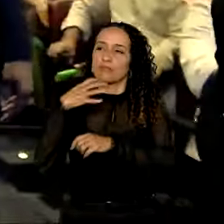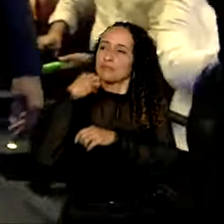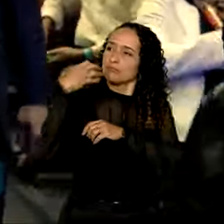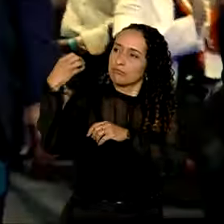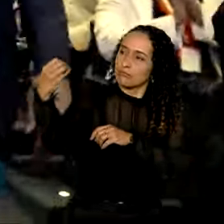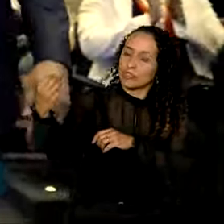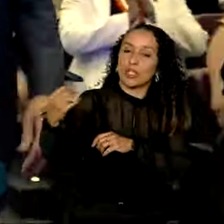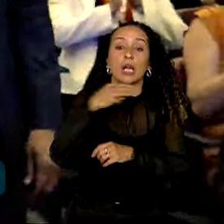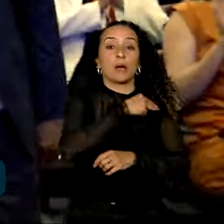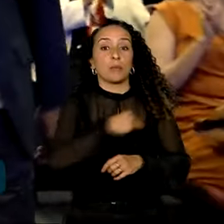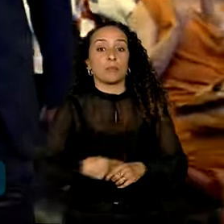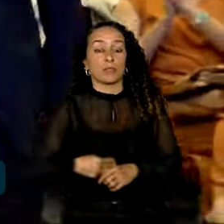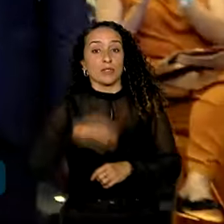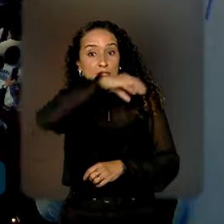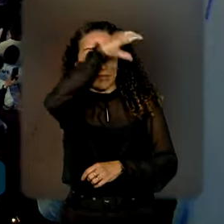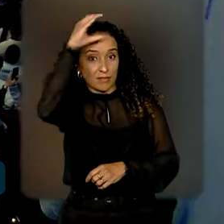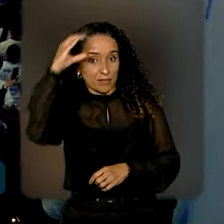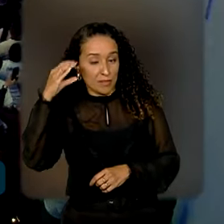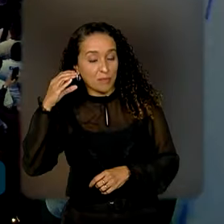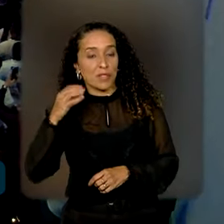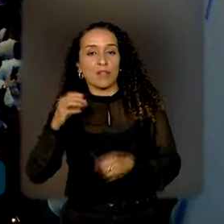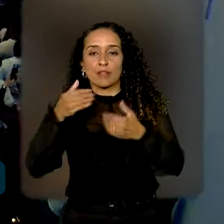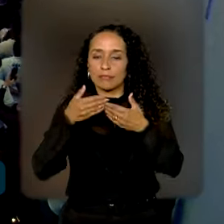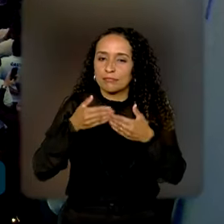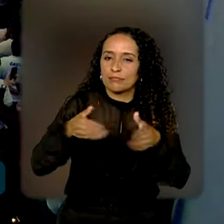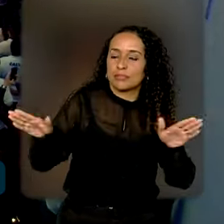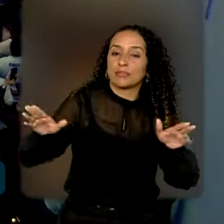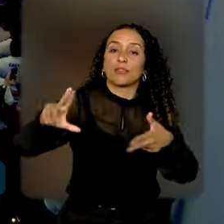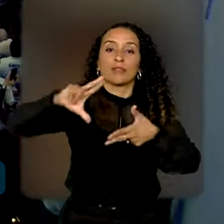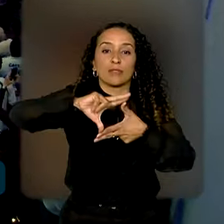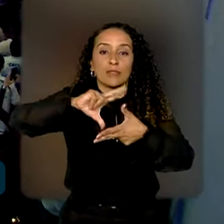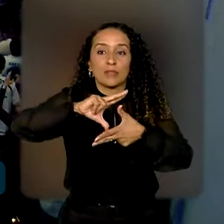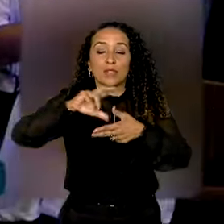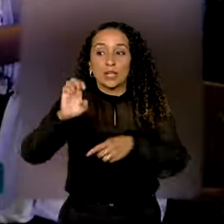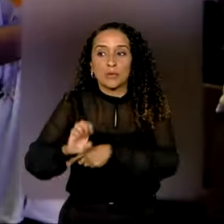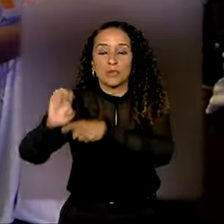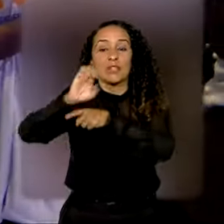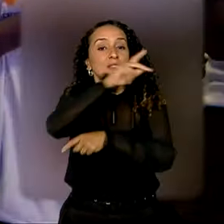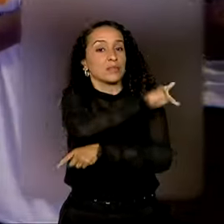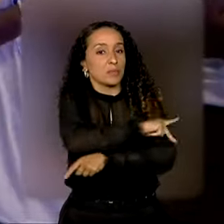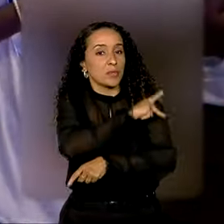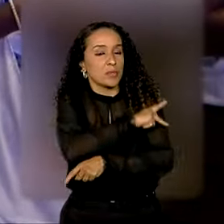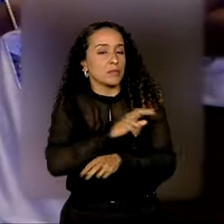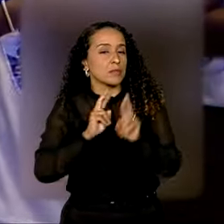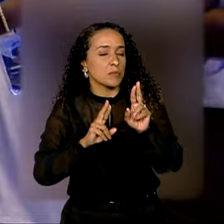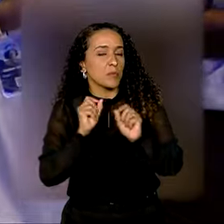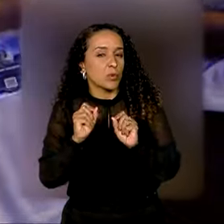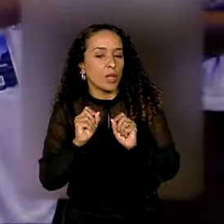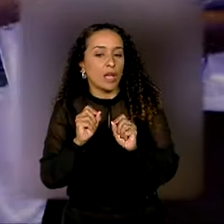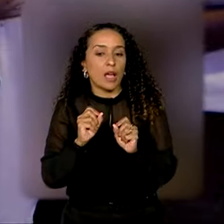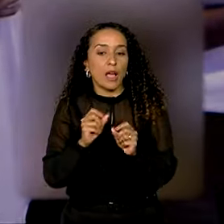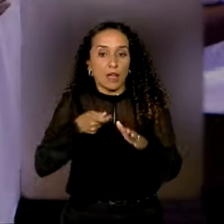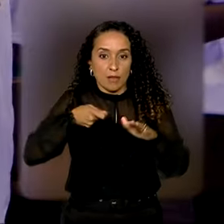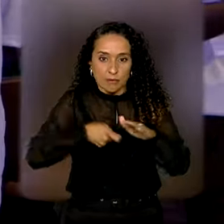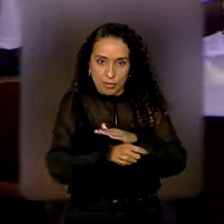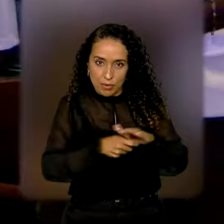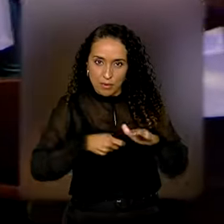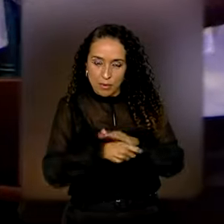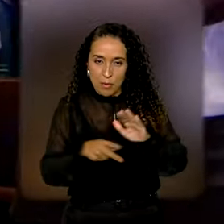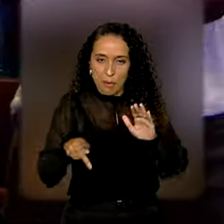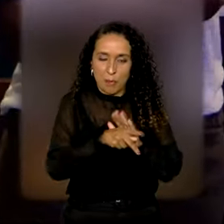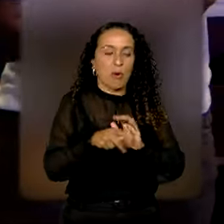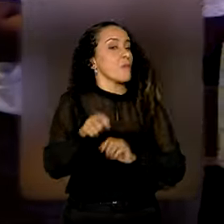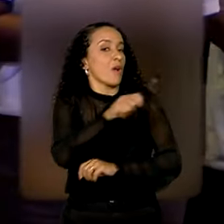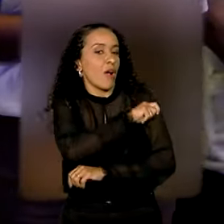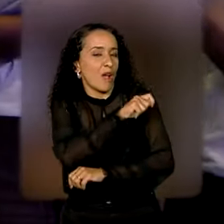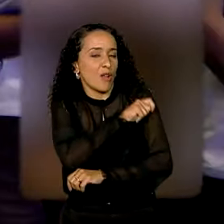o ministro da Educação, Camilo Santana, lançou o Pé de Meia no estado do Piauí. A estimativa é que a poupança destinada a estudantes